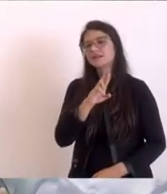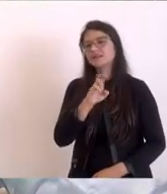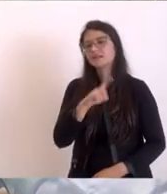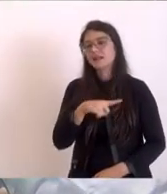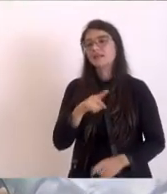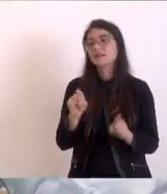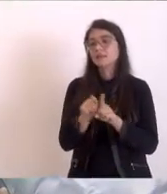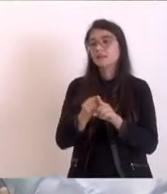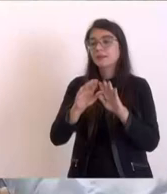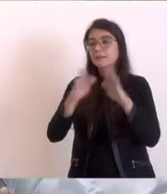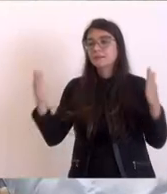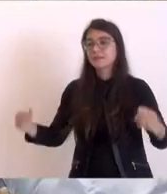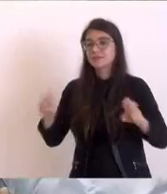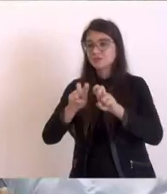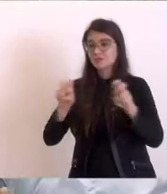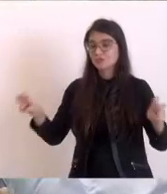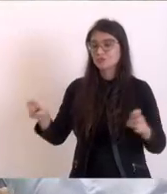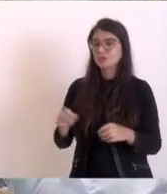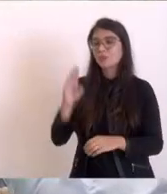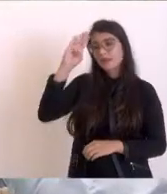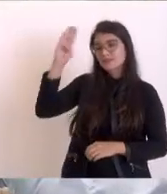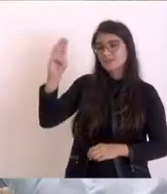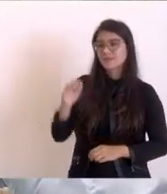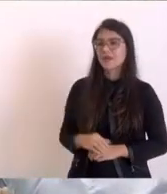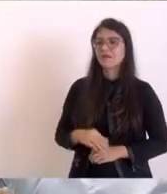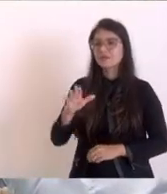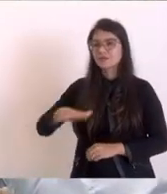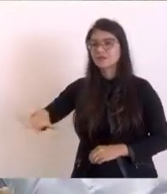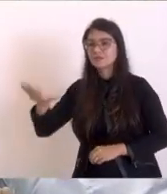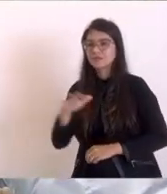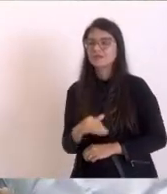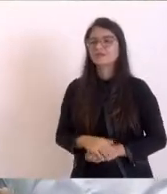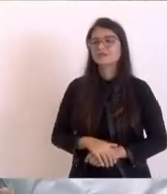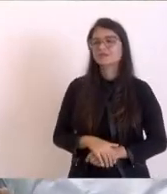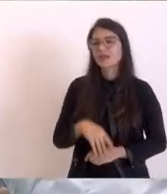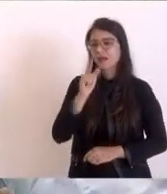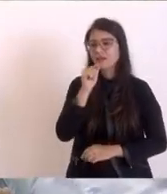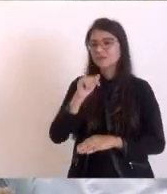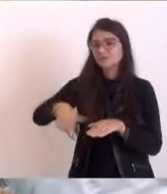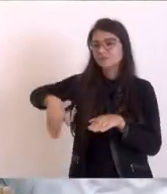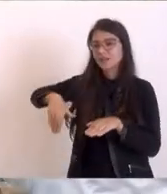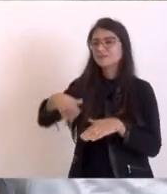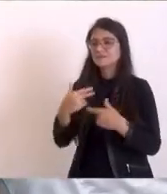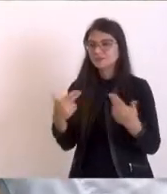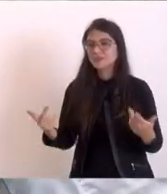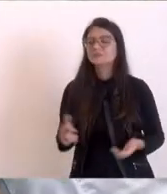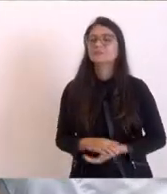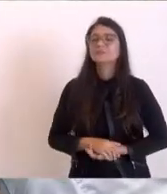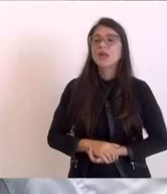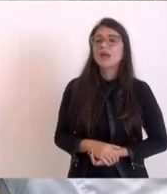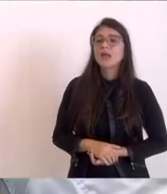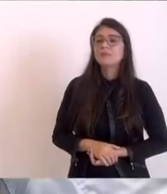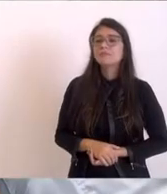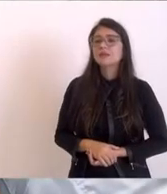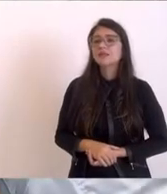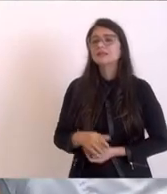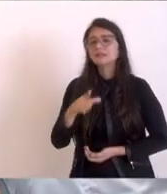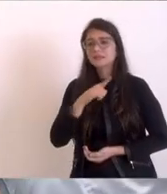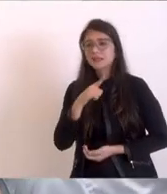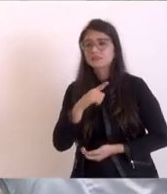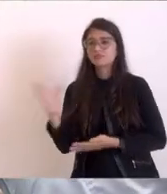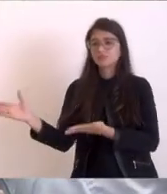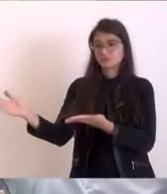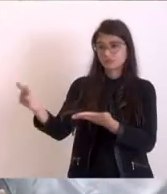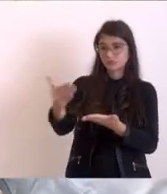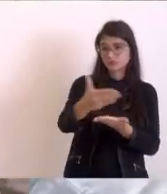região dos lagos, até porque a gente teve já no passado um exemplo negativo da destinação dos rótulos de